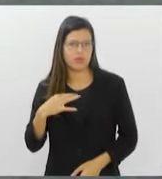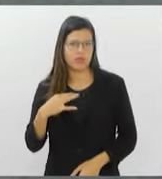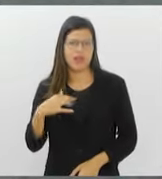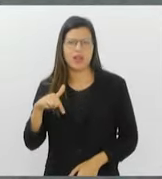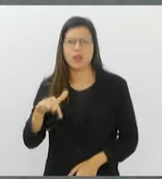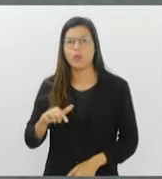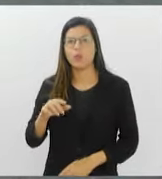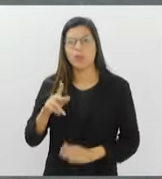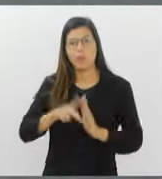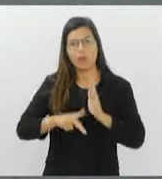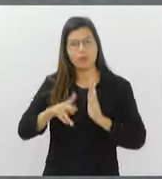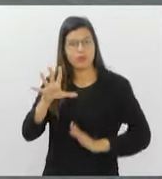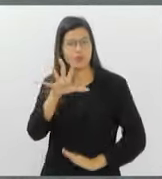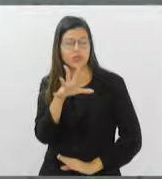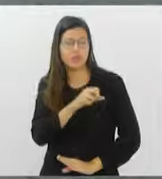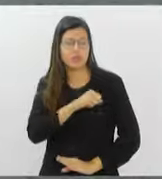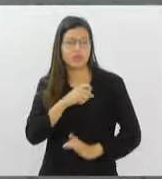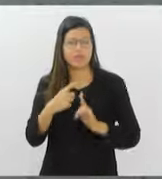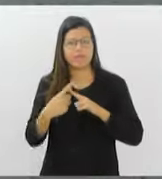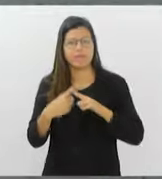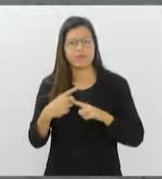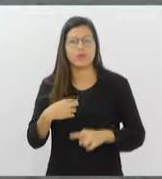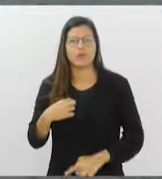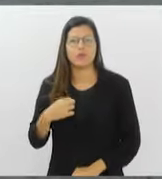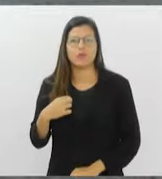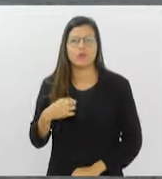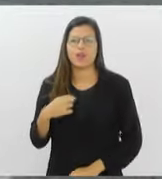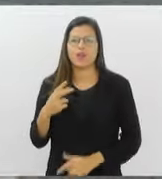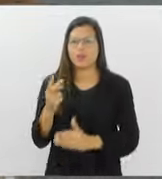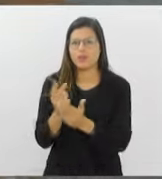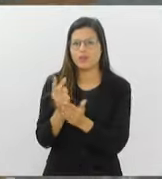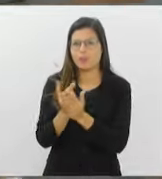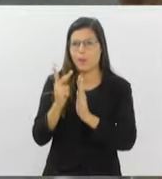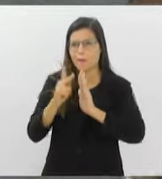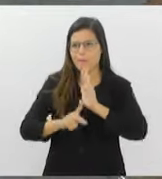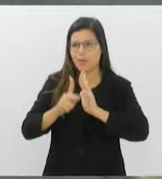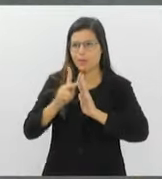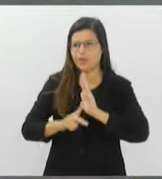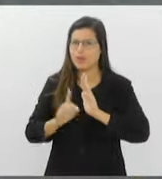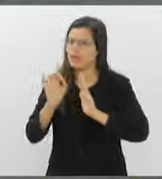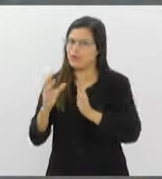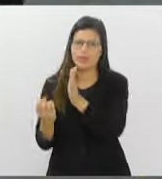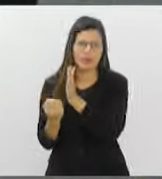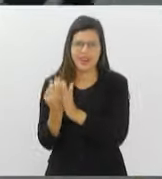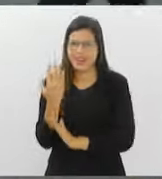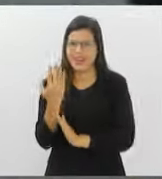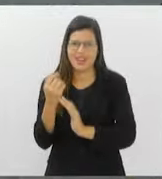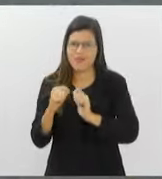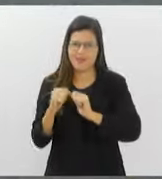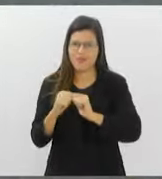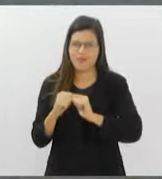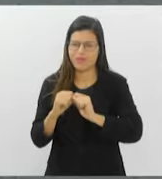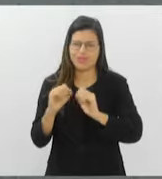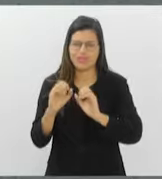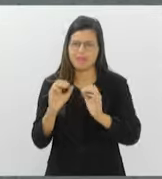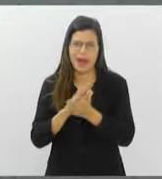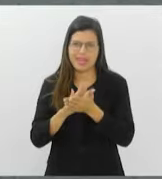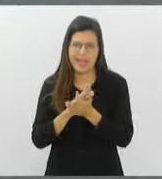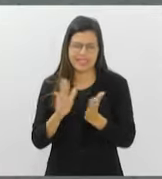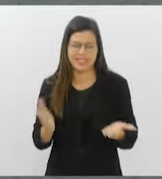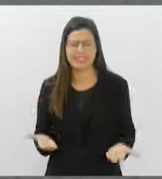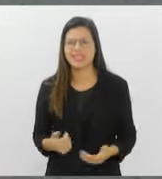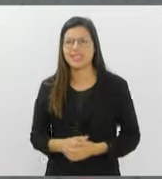amor mesmo, porque somente os voluntários é que mantém o projeto. Eu só criei, eu não fiz mais nada. E é muito legal, qualquer